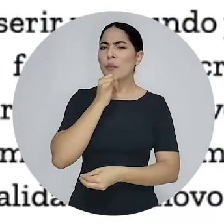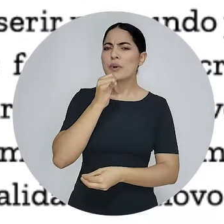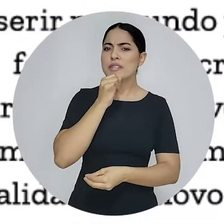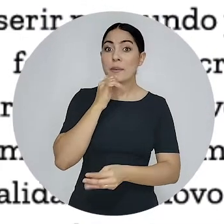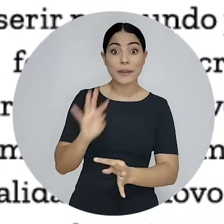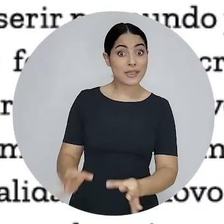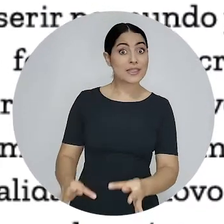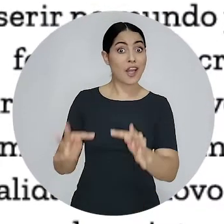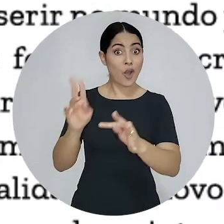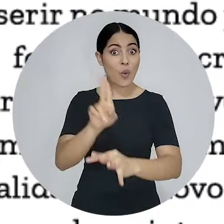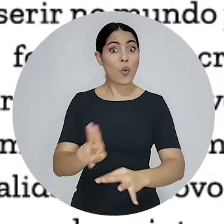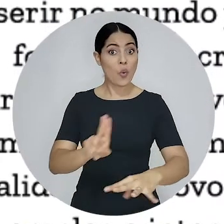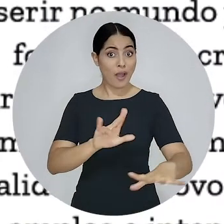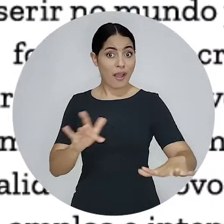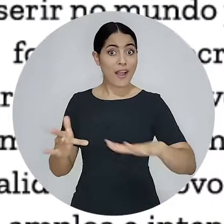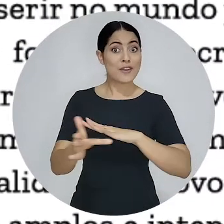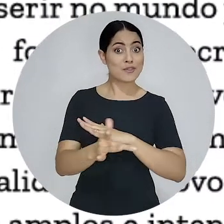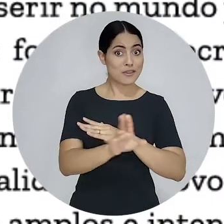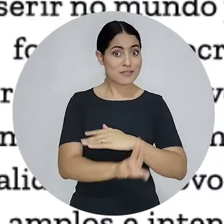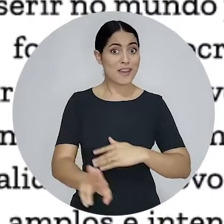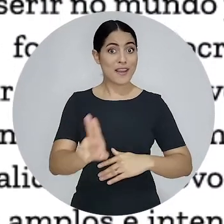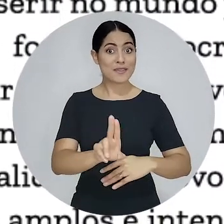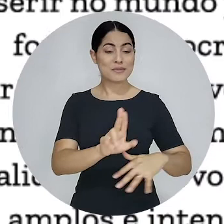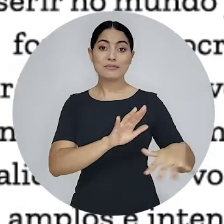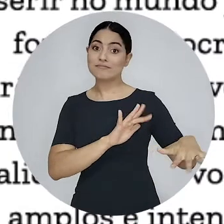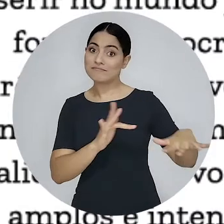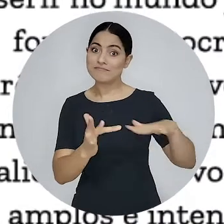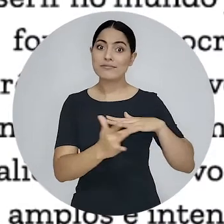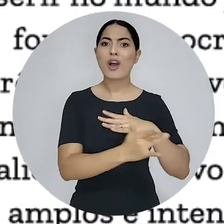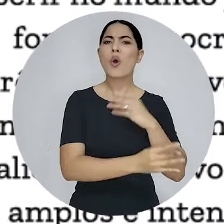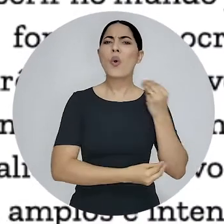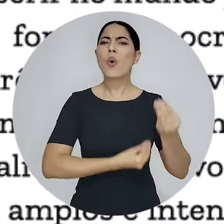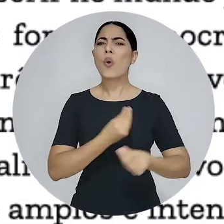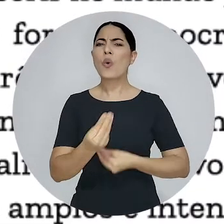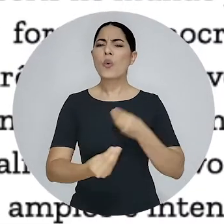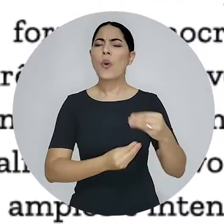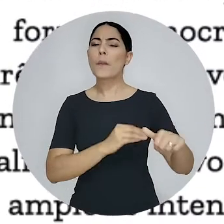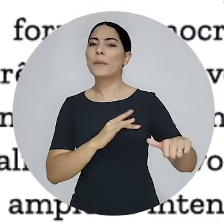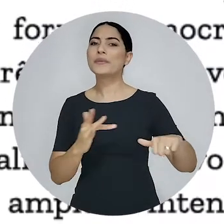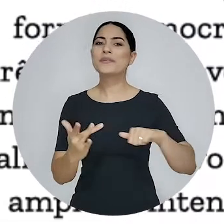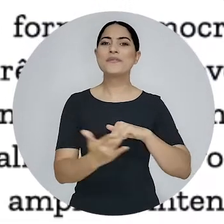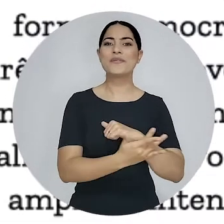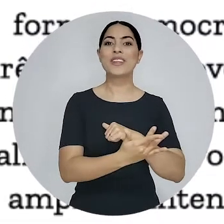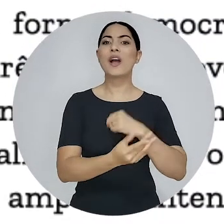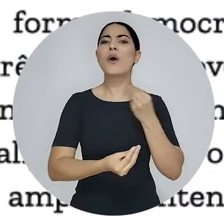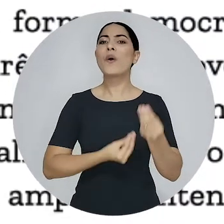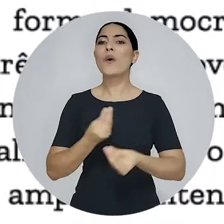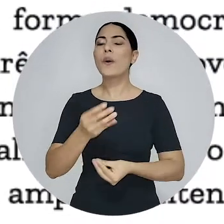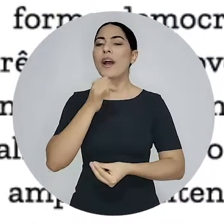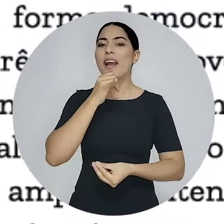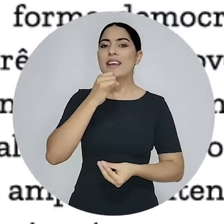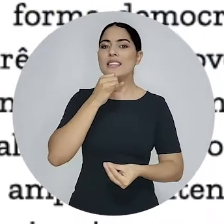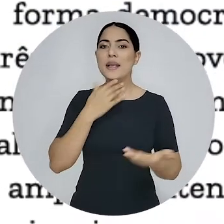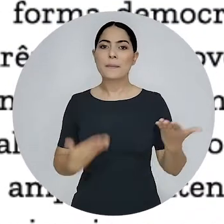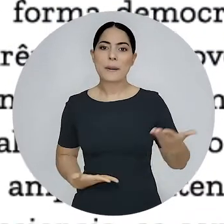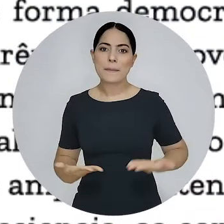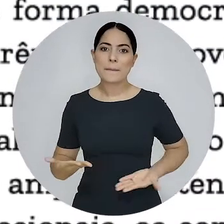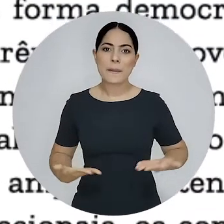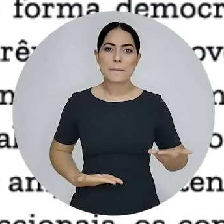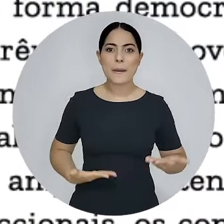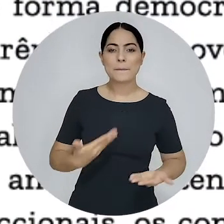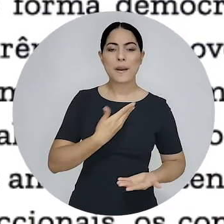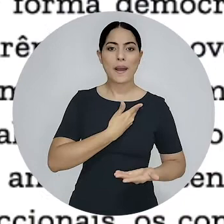permitem o uso de ferramentas tecnológicas, redes sociais e mídias digitais para a promoção dos serviços